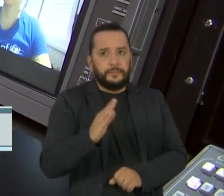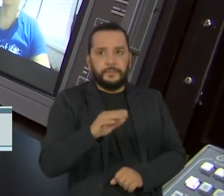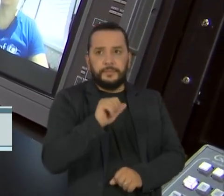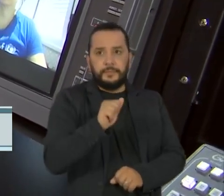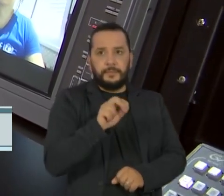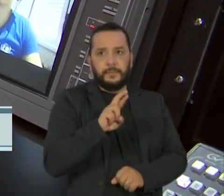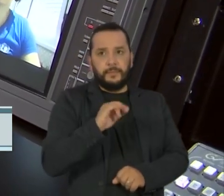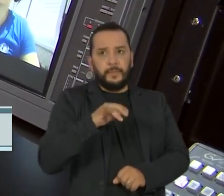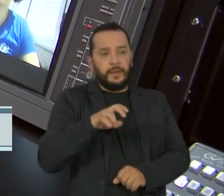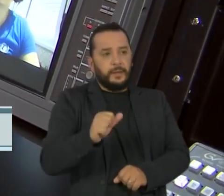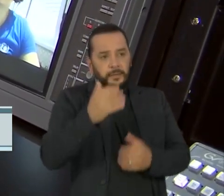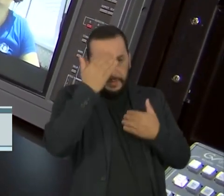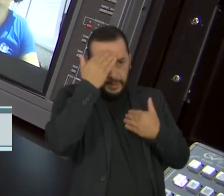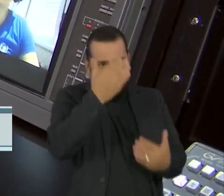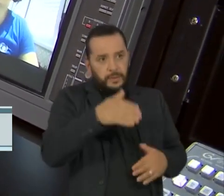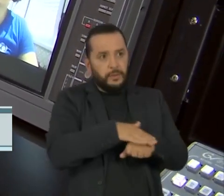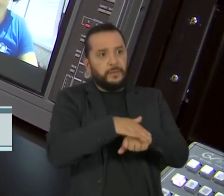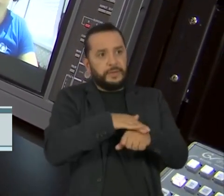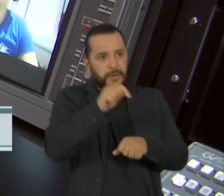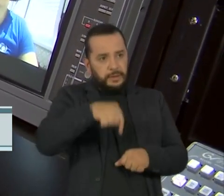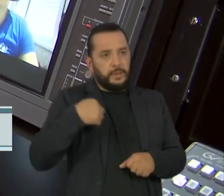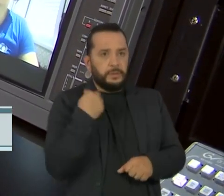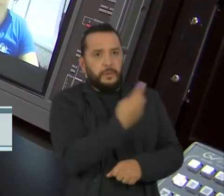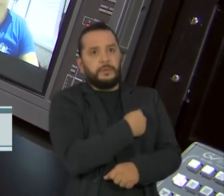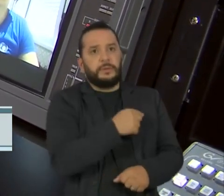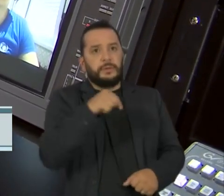obrigada por conversar com a gente aqui no Jornal da Tarde.